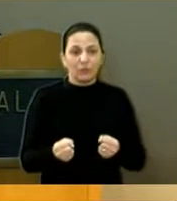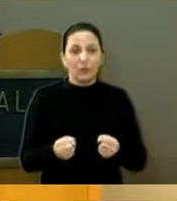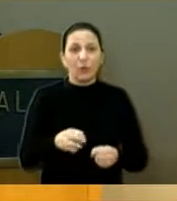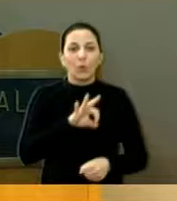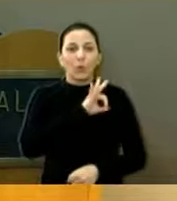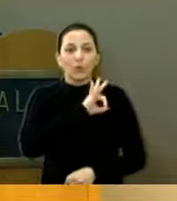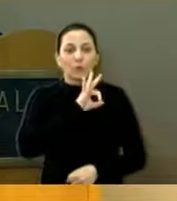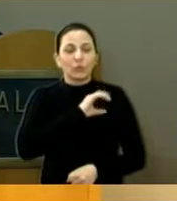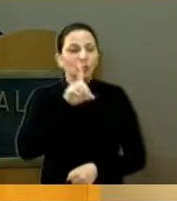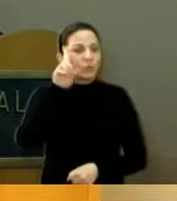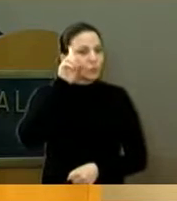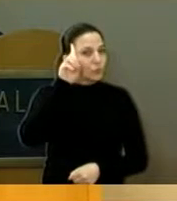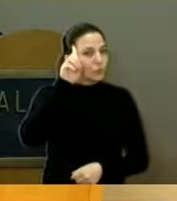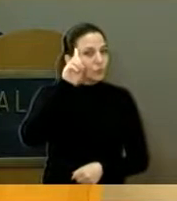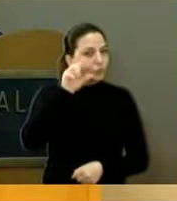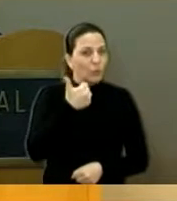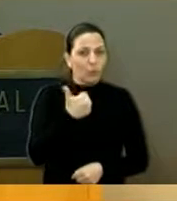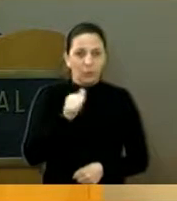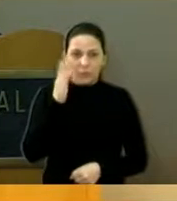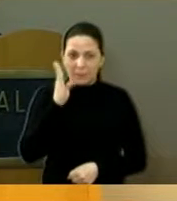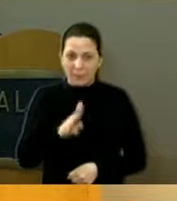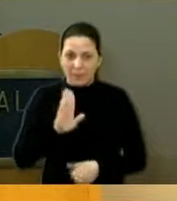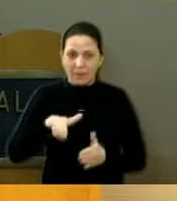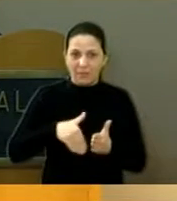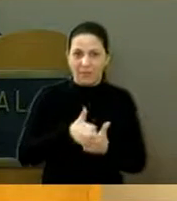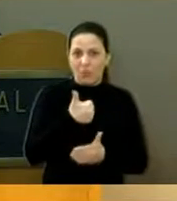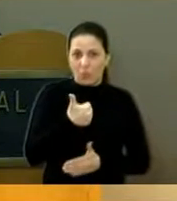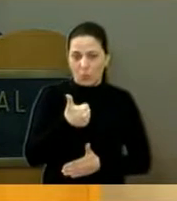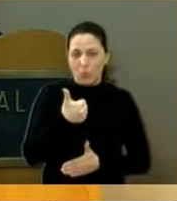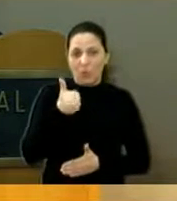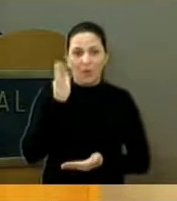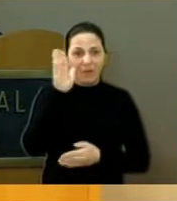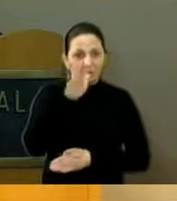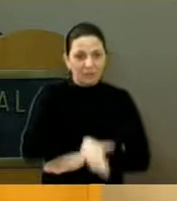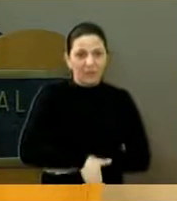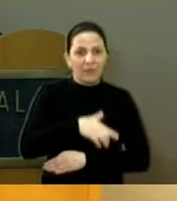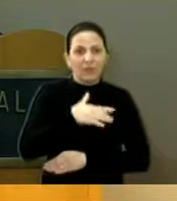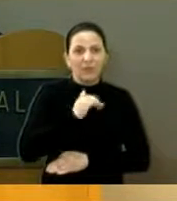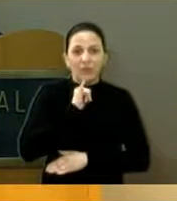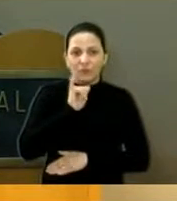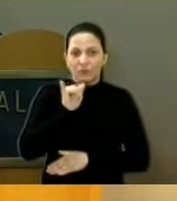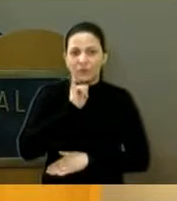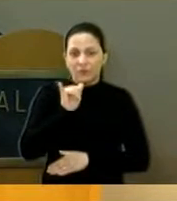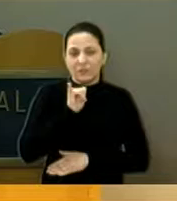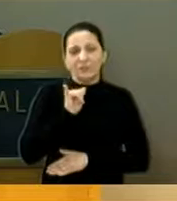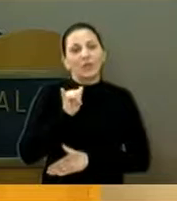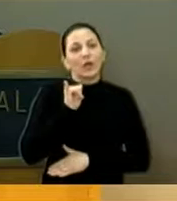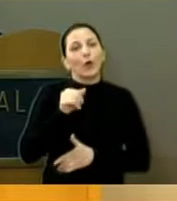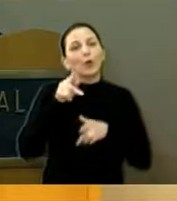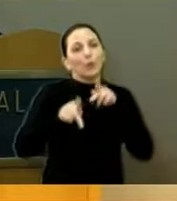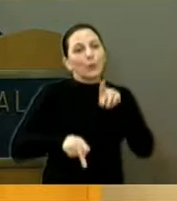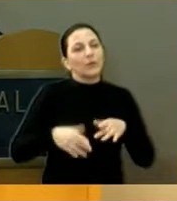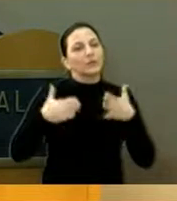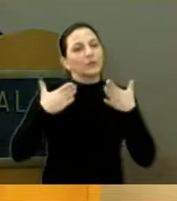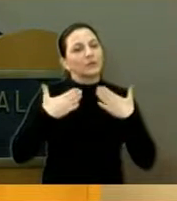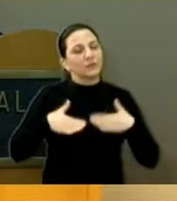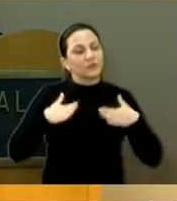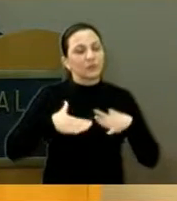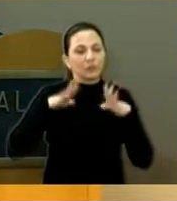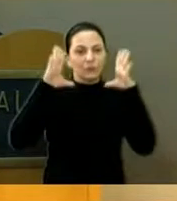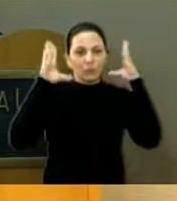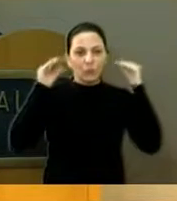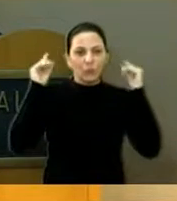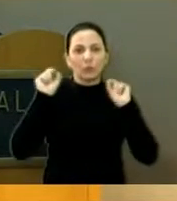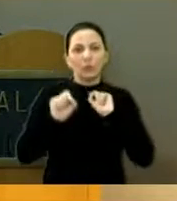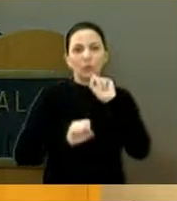dia ali, das 11h30, às 1h da tarde, eu quero falar que aquela população daquela região que pode ficar sossegada, não vai